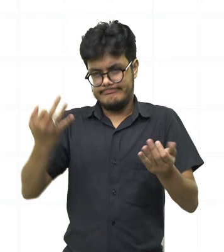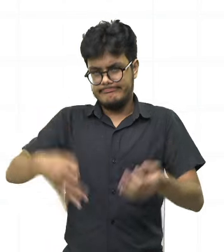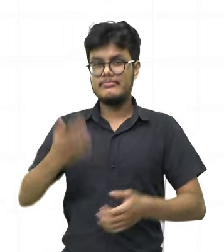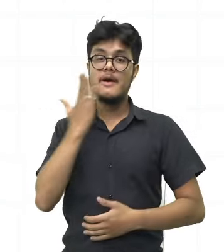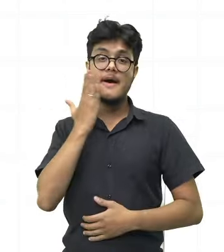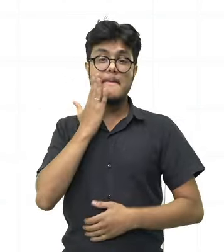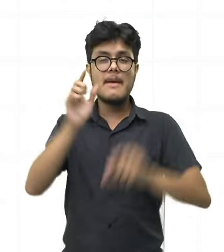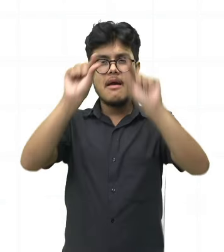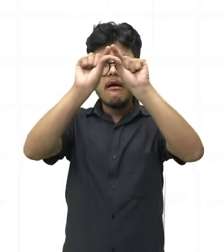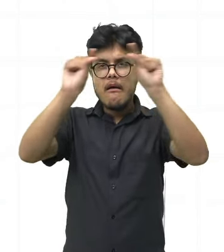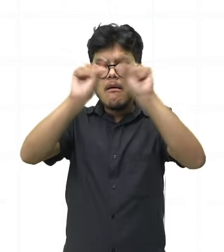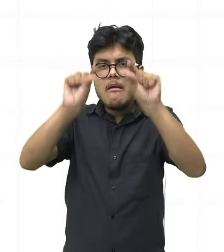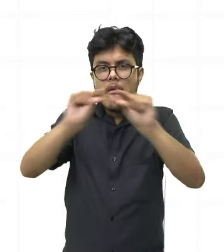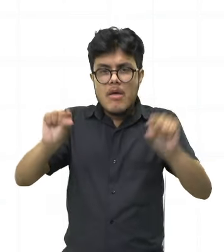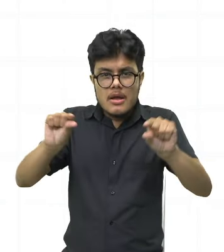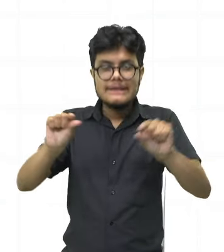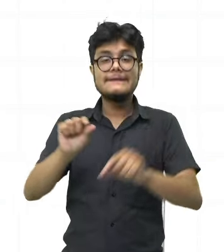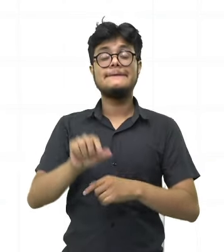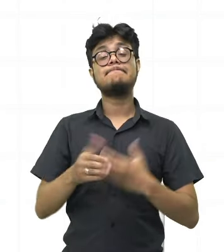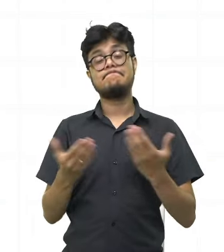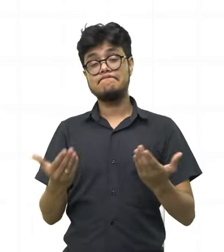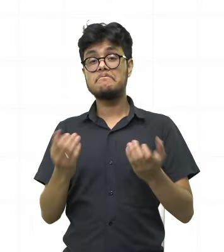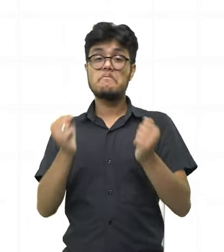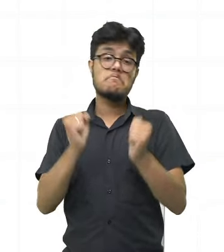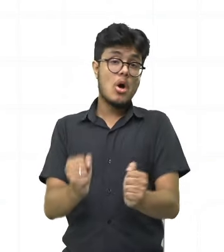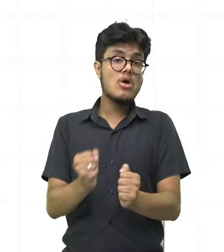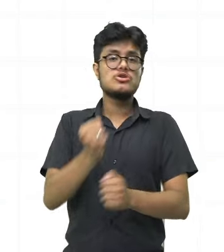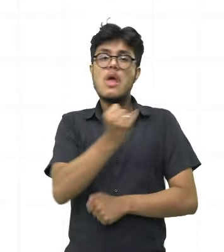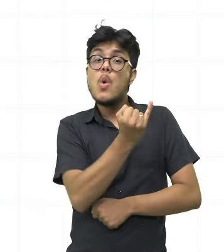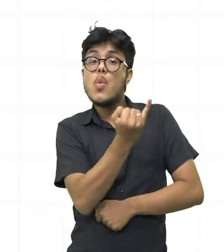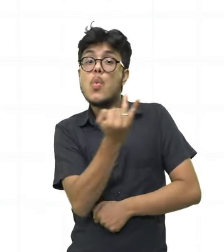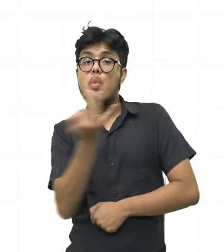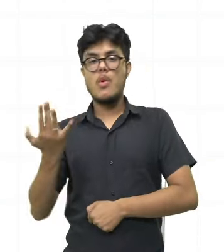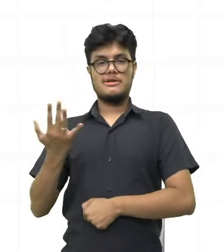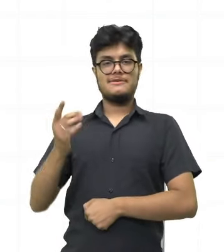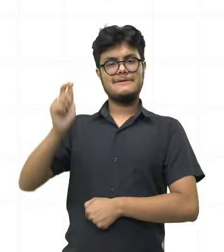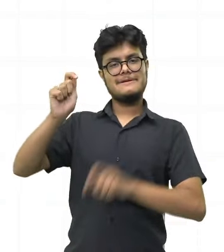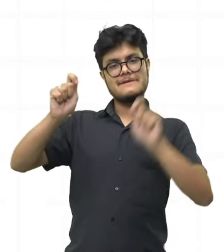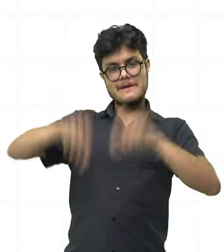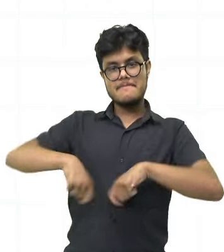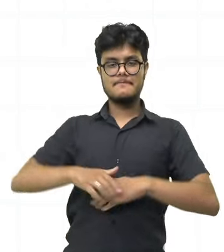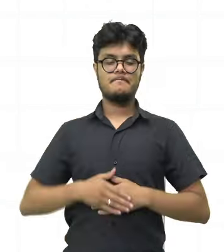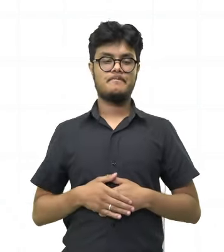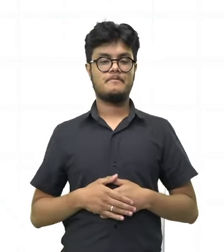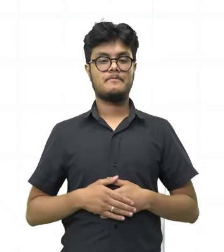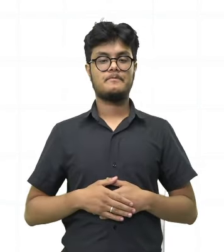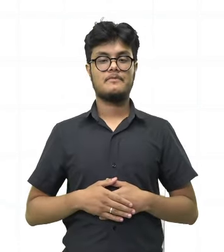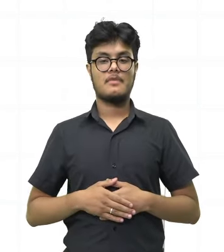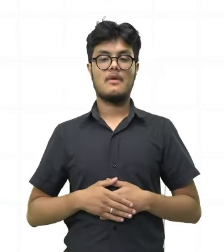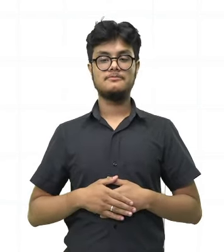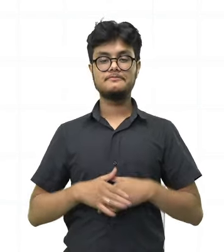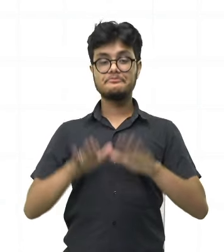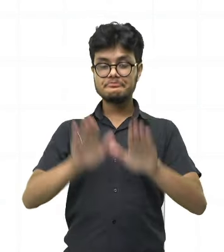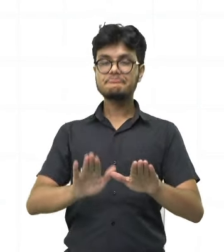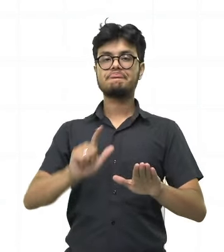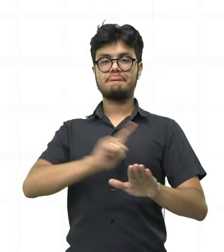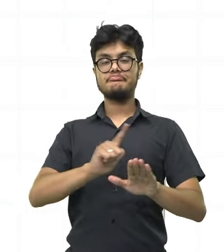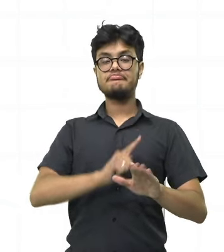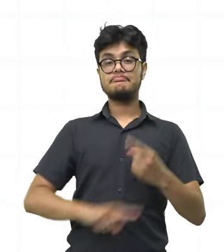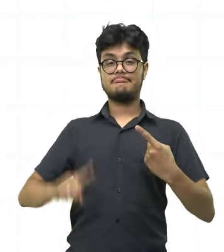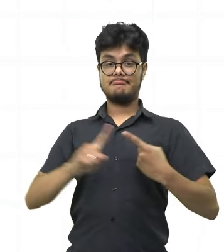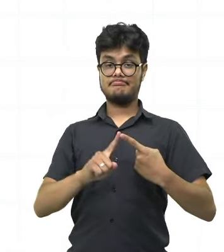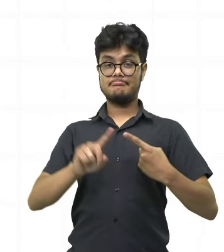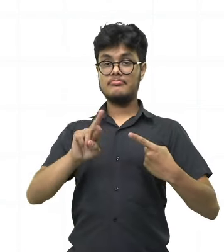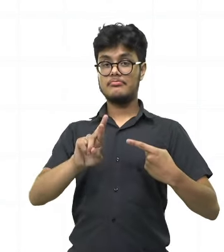verso, nós podemos ali contar pela medida, tá? Aí, nós vamos ter versos regulares.